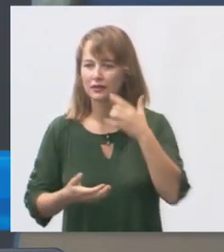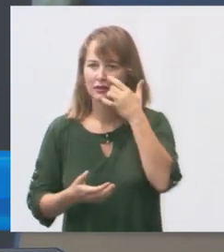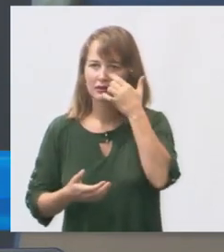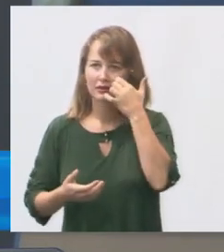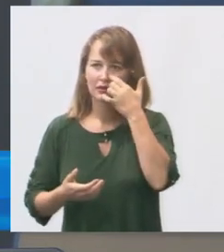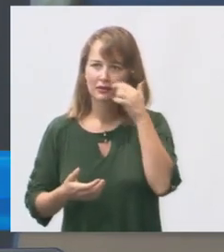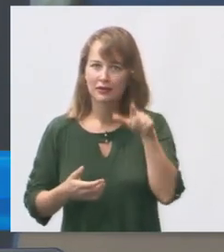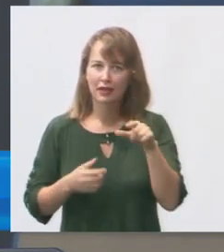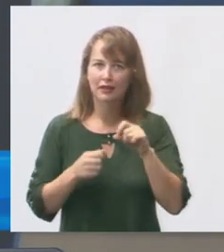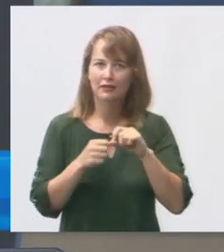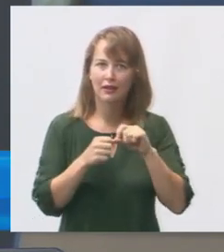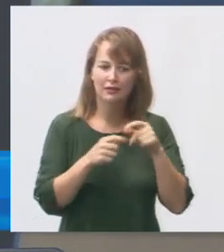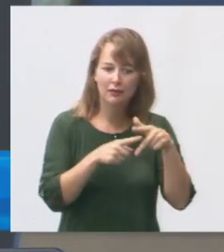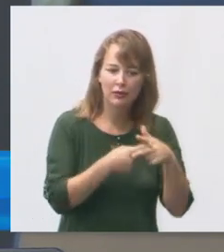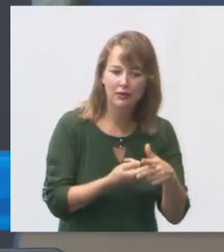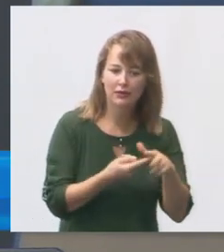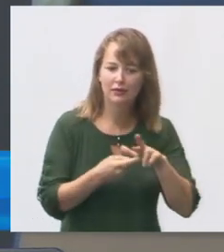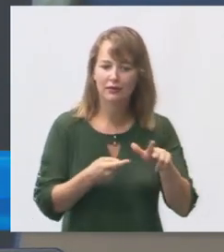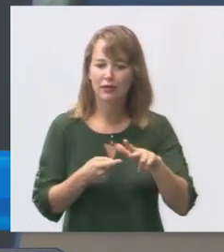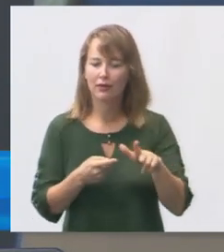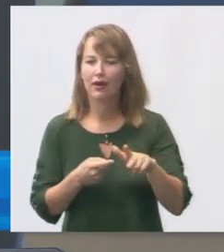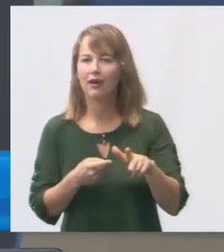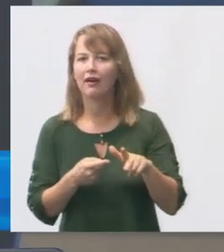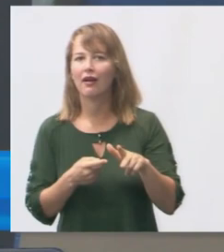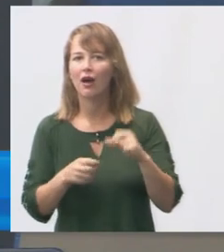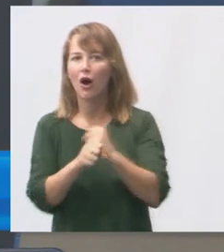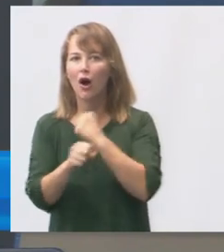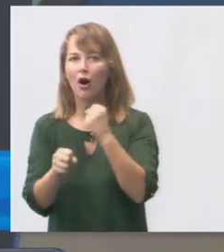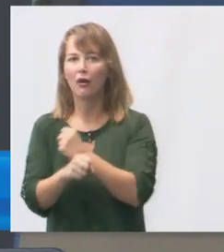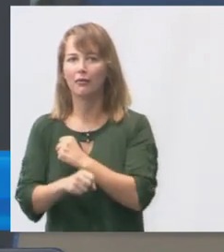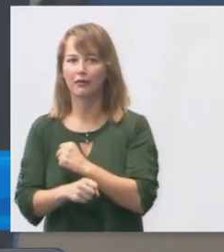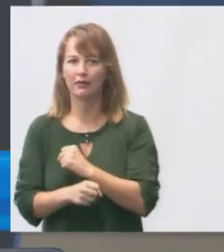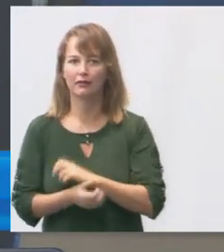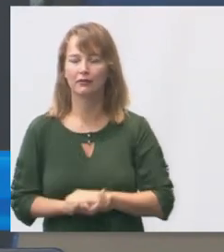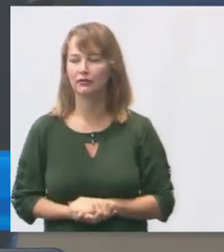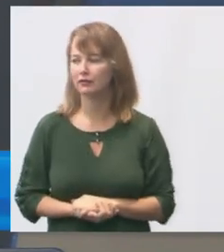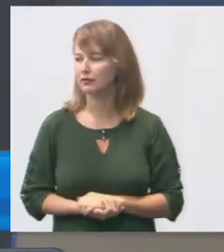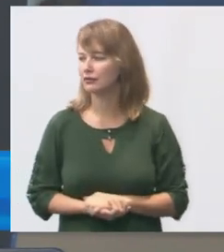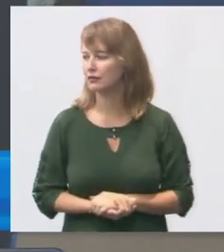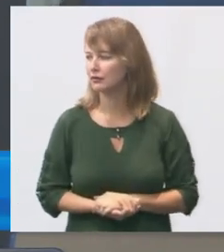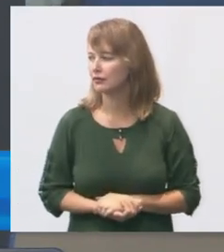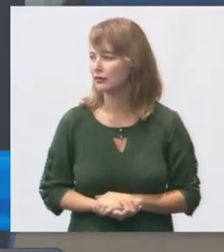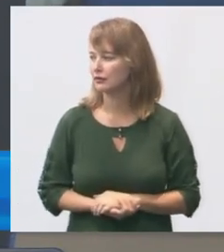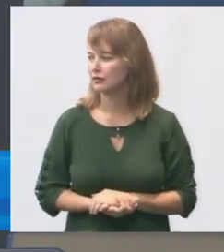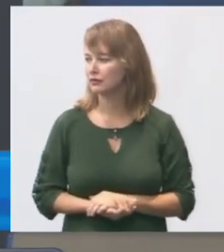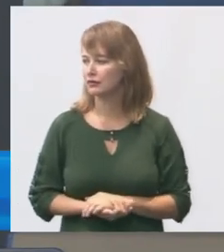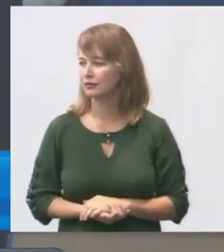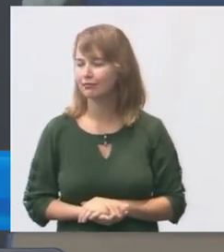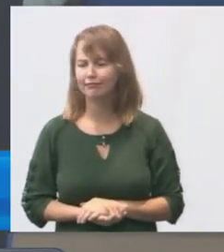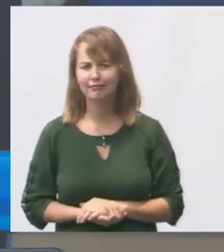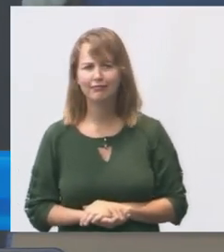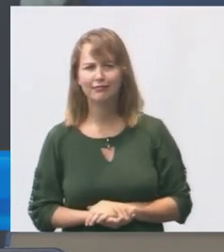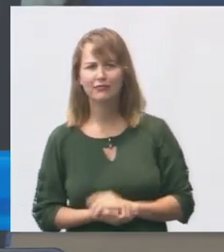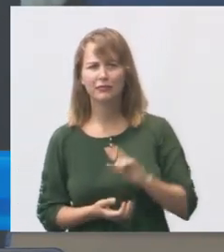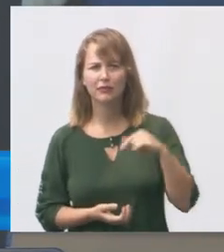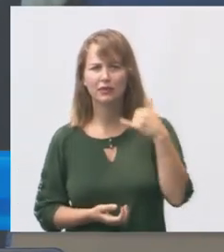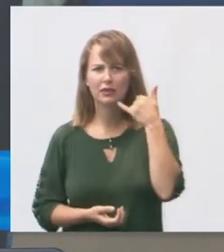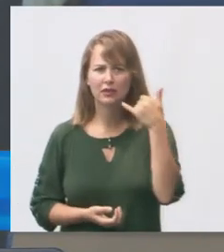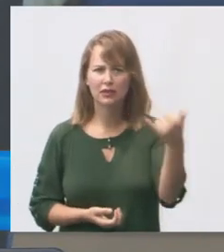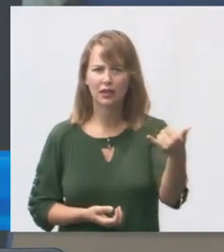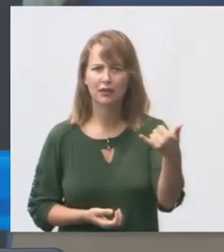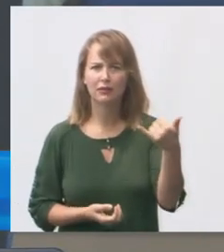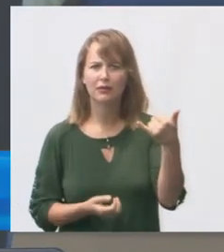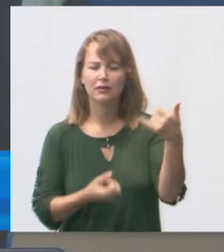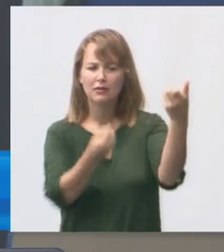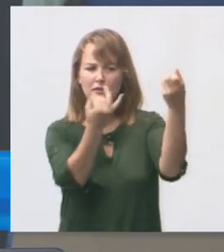Eu vou até fazer uma sugestão do Davi no final, da gente convocar a Secretaria para ela poder esclarecer essas situações aqui para a gente.